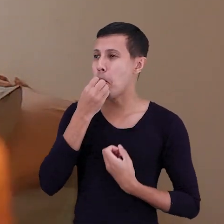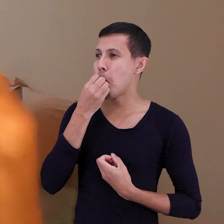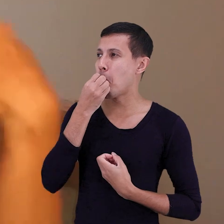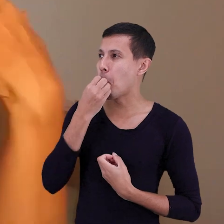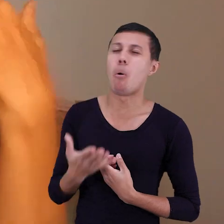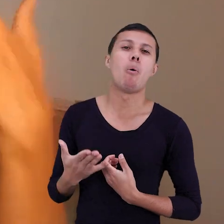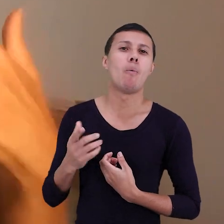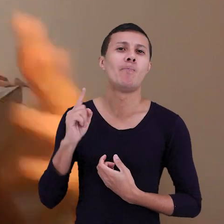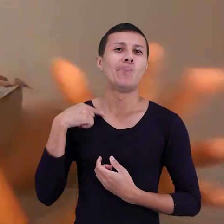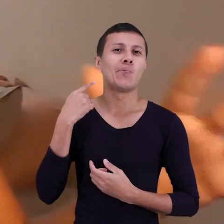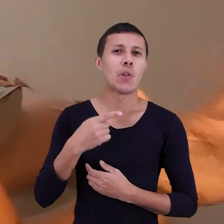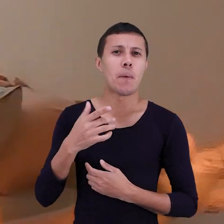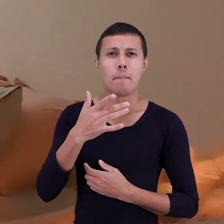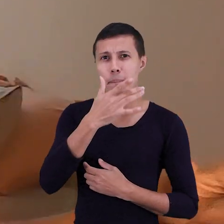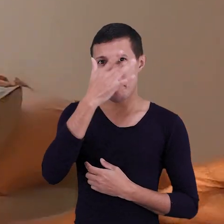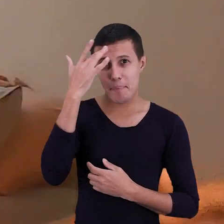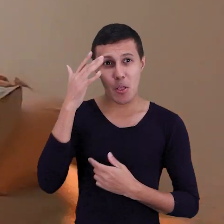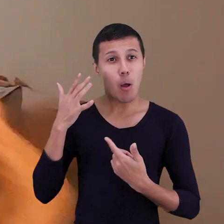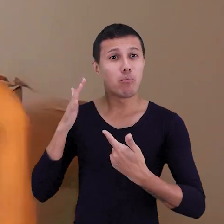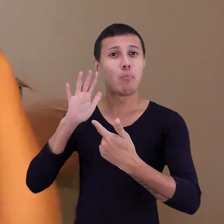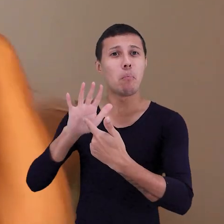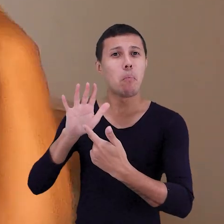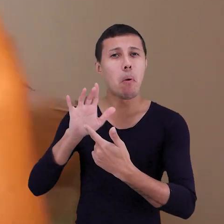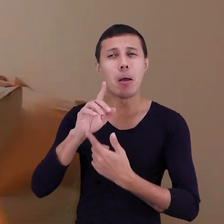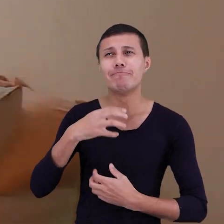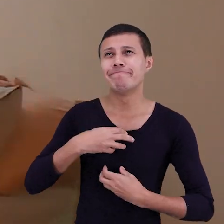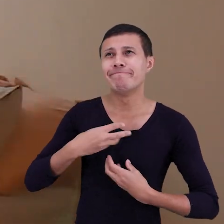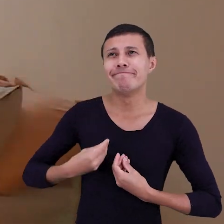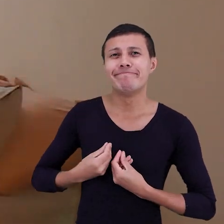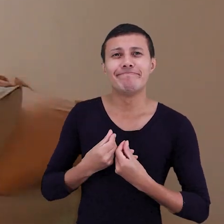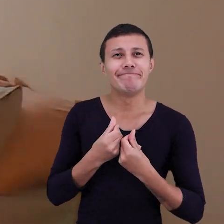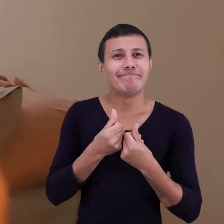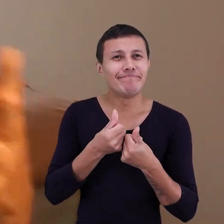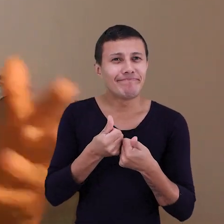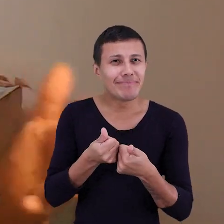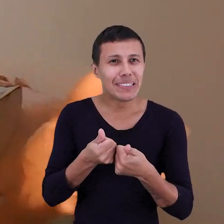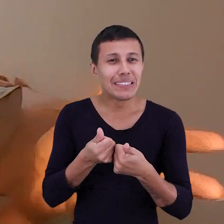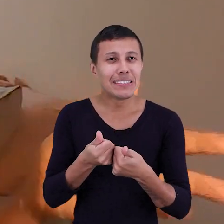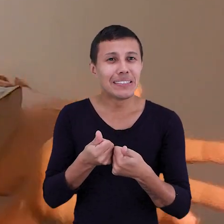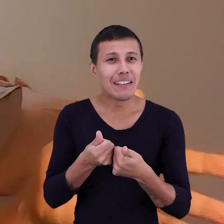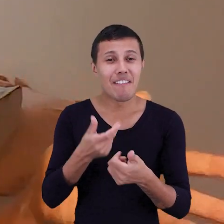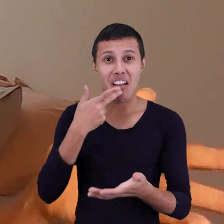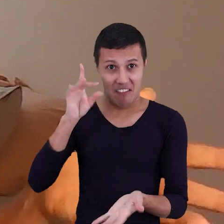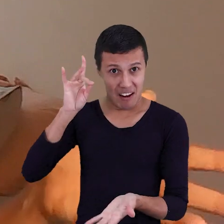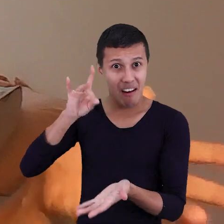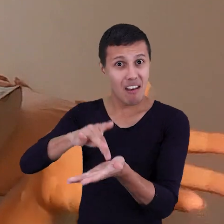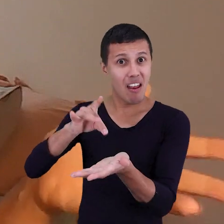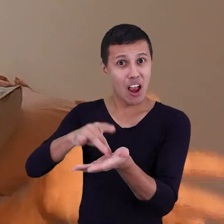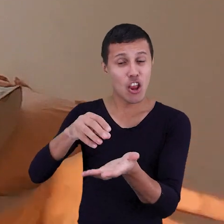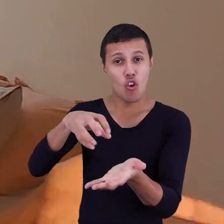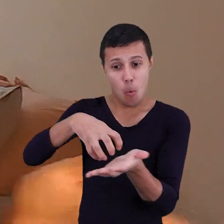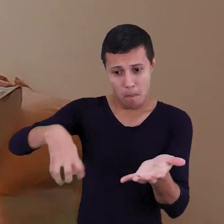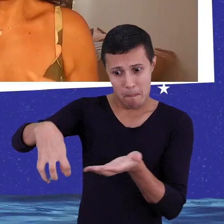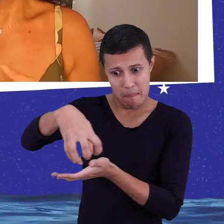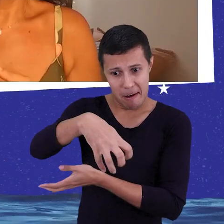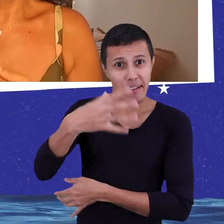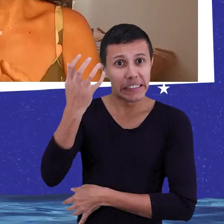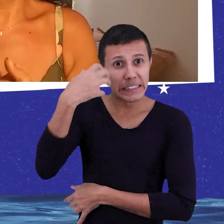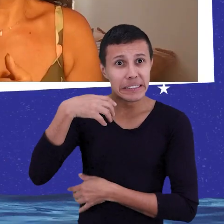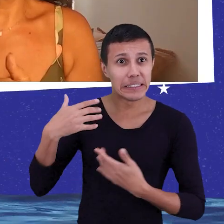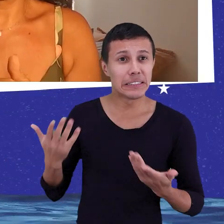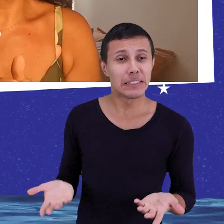A gente podia todo mundo expor as nossas vulnerabilidades, dar a real de como é que é o mercado mesmo,